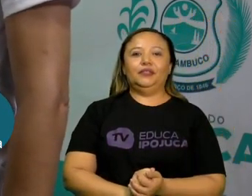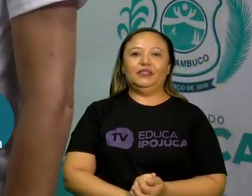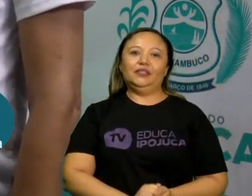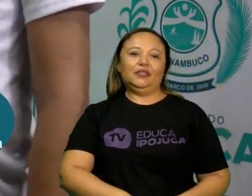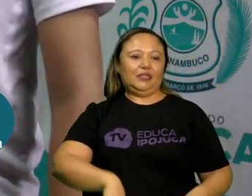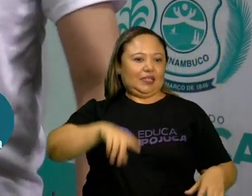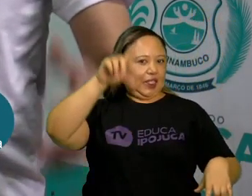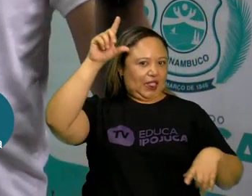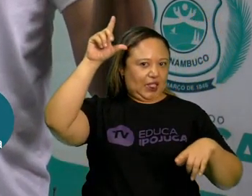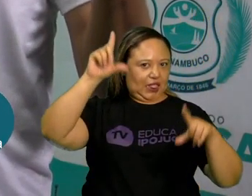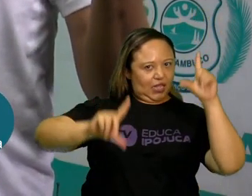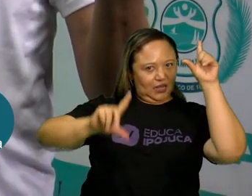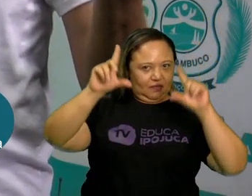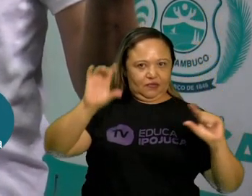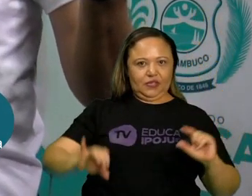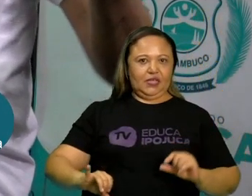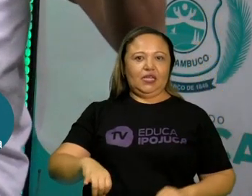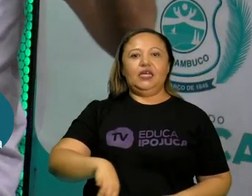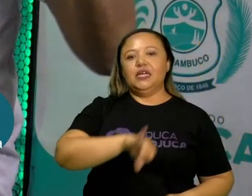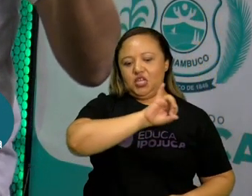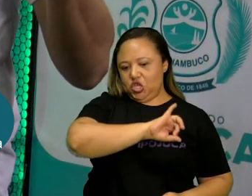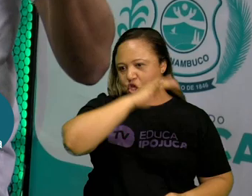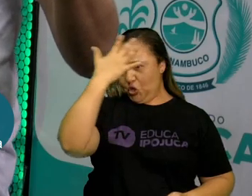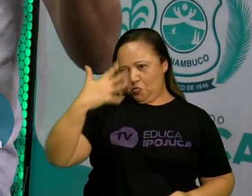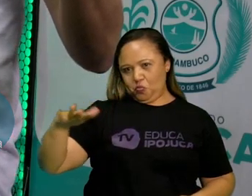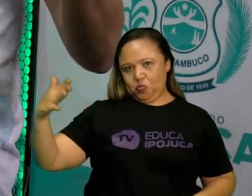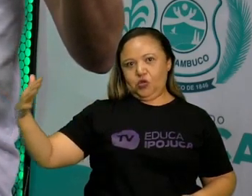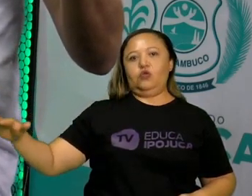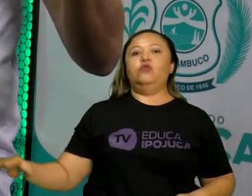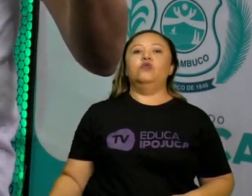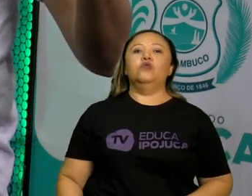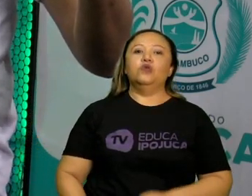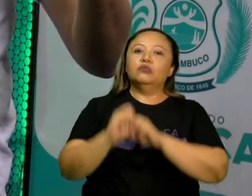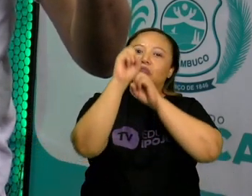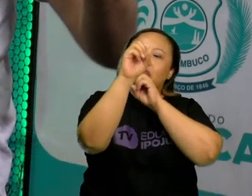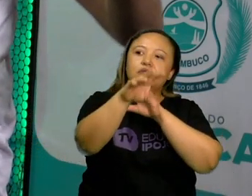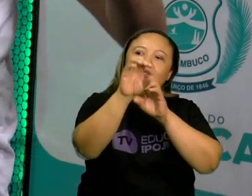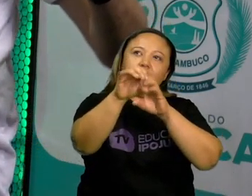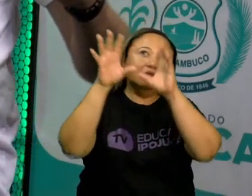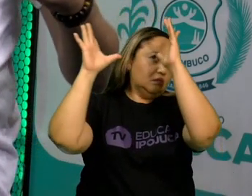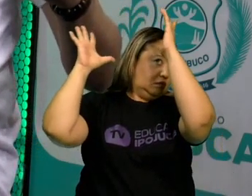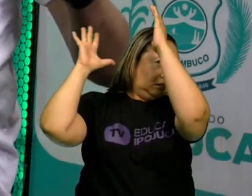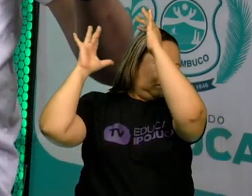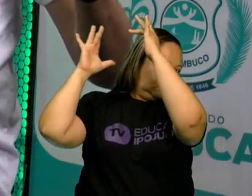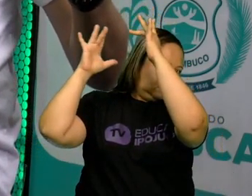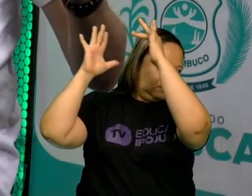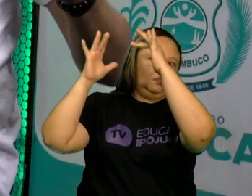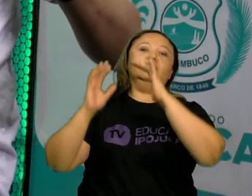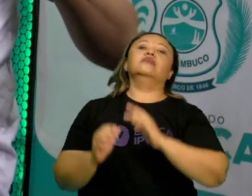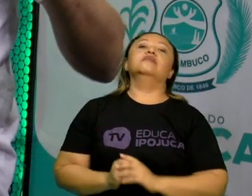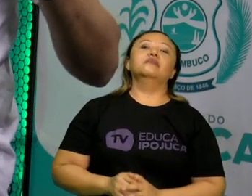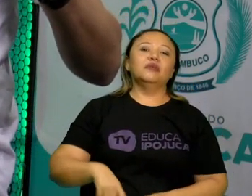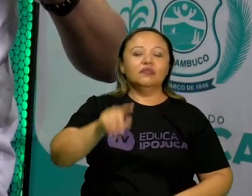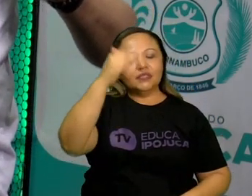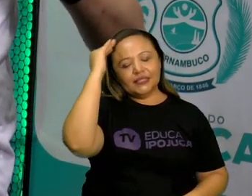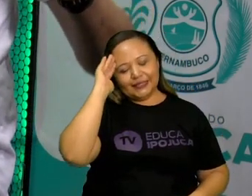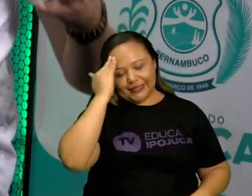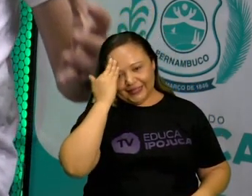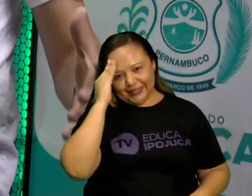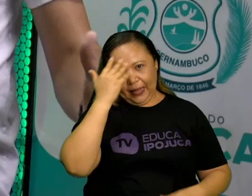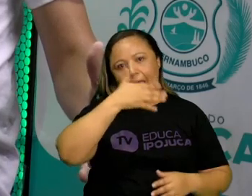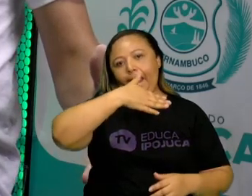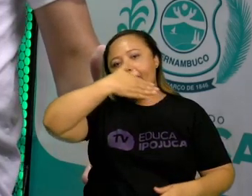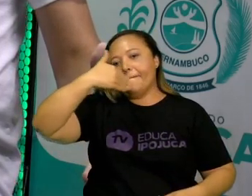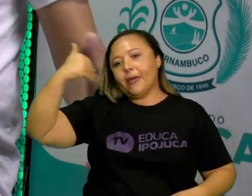para o seu cérebro, para a sua cabeça para que você entenda melhor as coisas